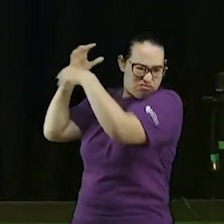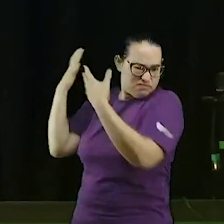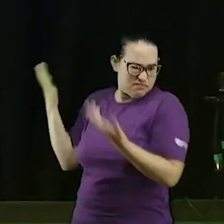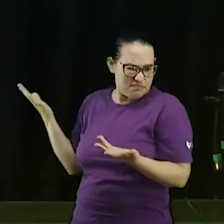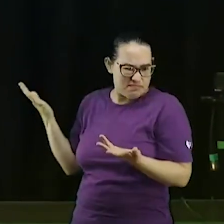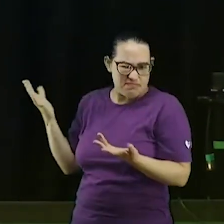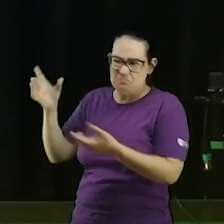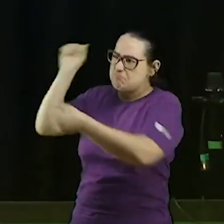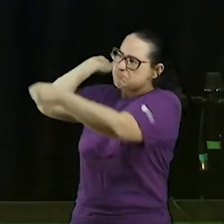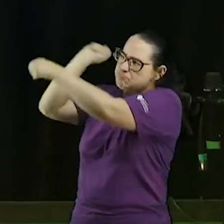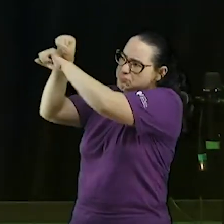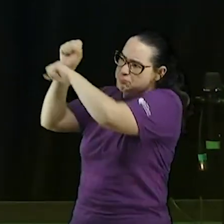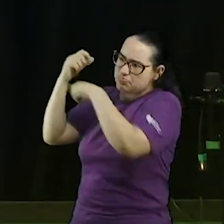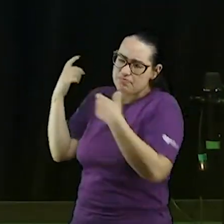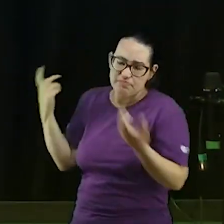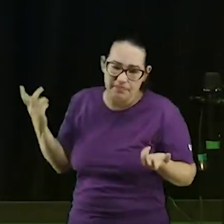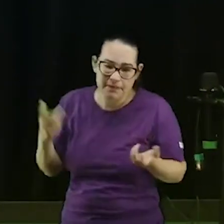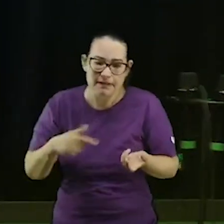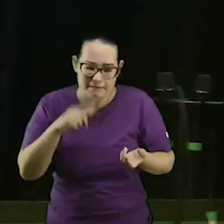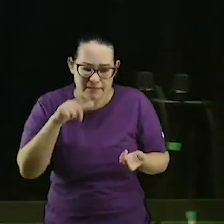mas pegue a vontade.